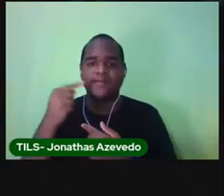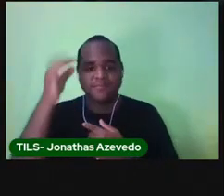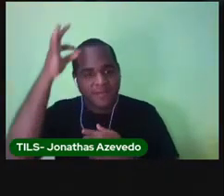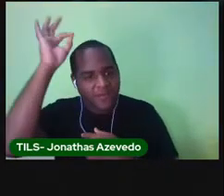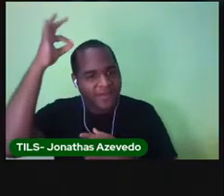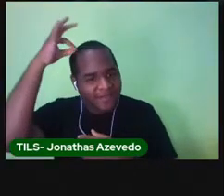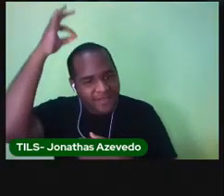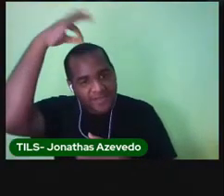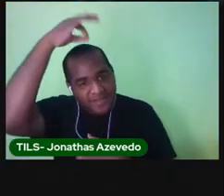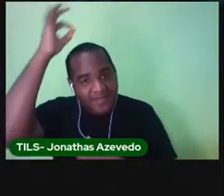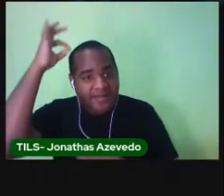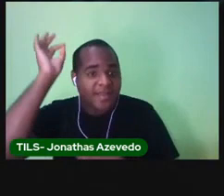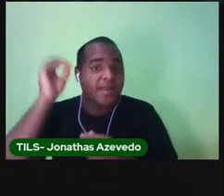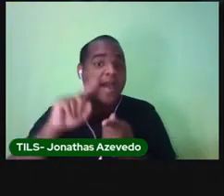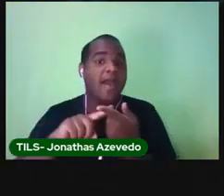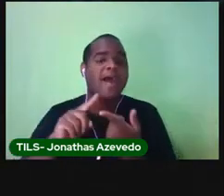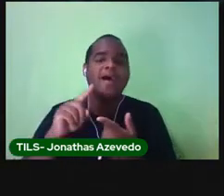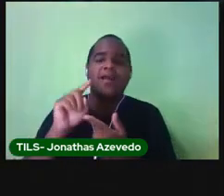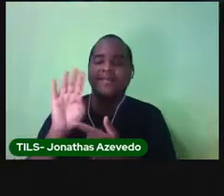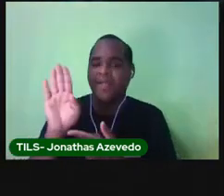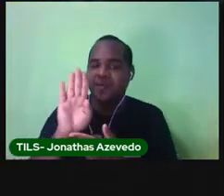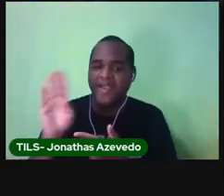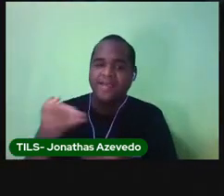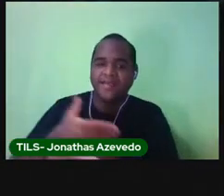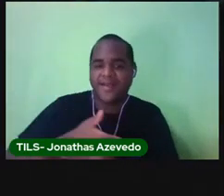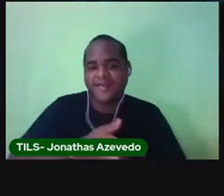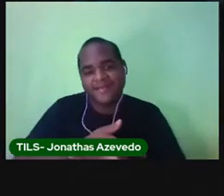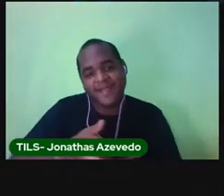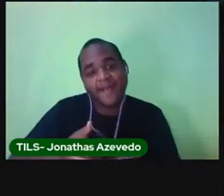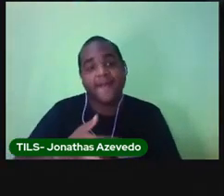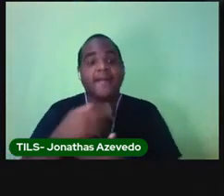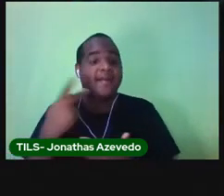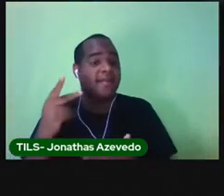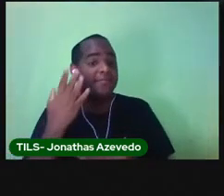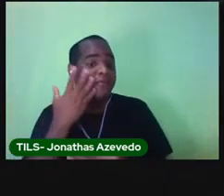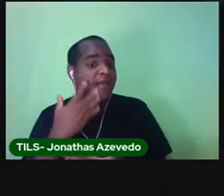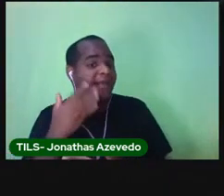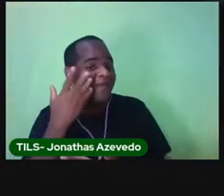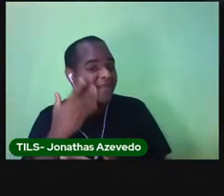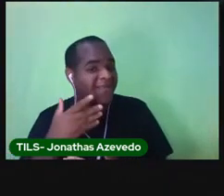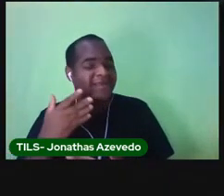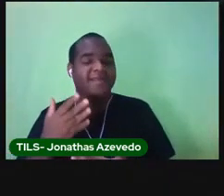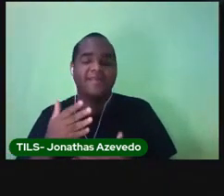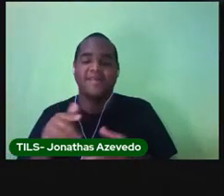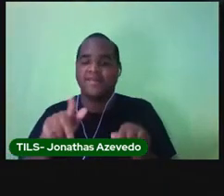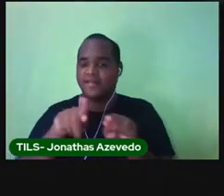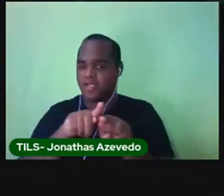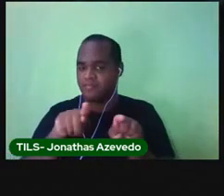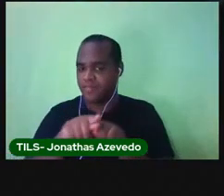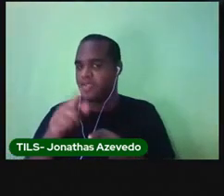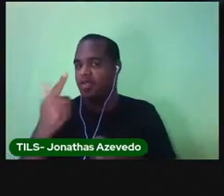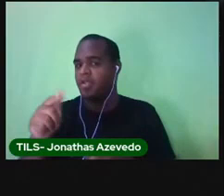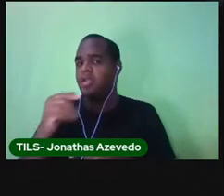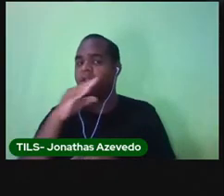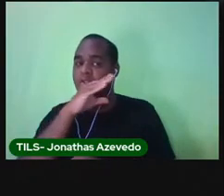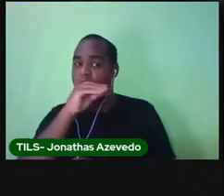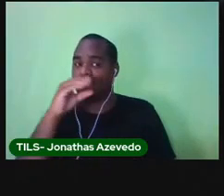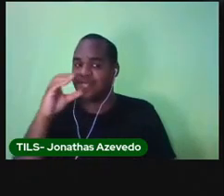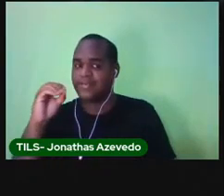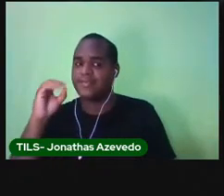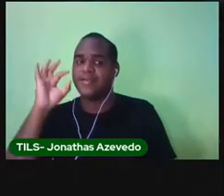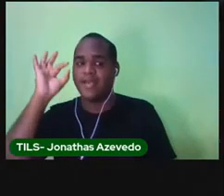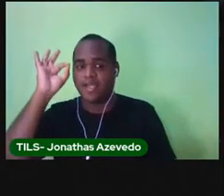O Cebolinha bebê, o Cebolinha criança, o Cebolinha adolescente e o